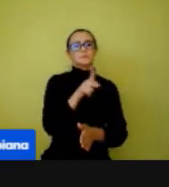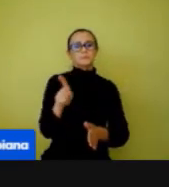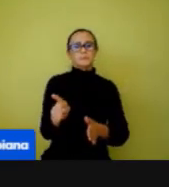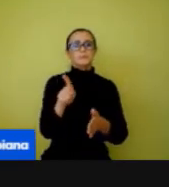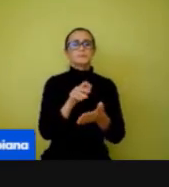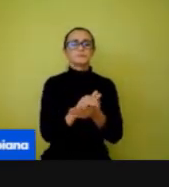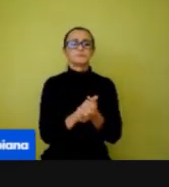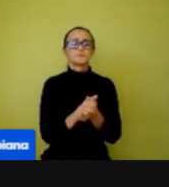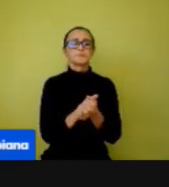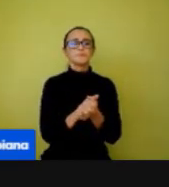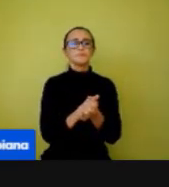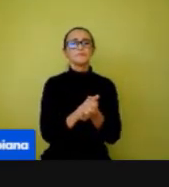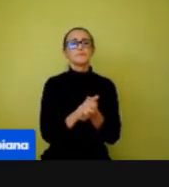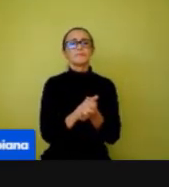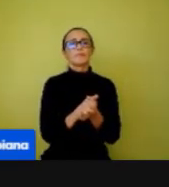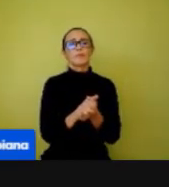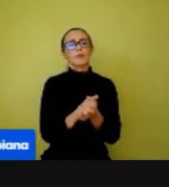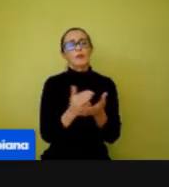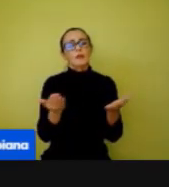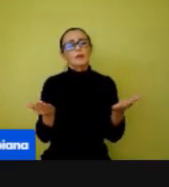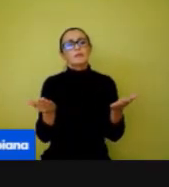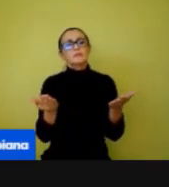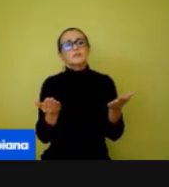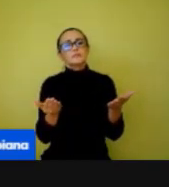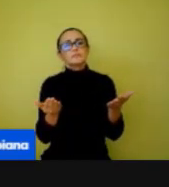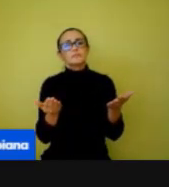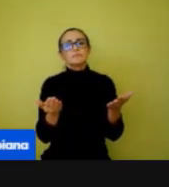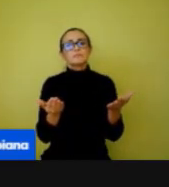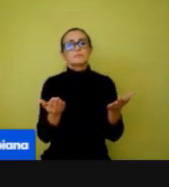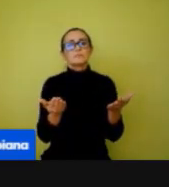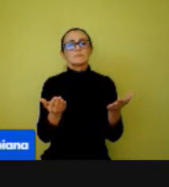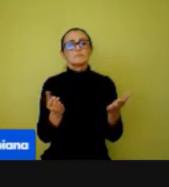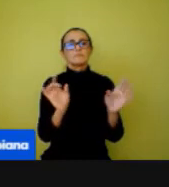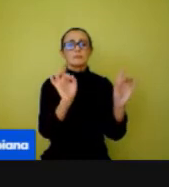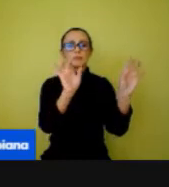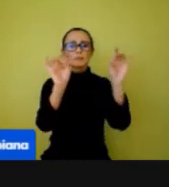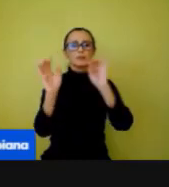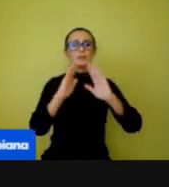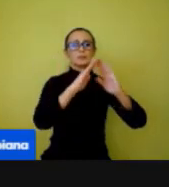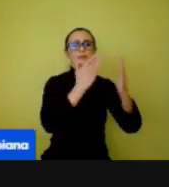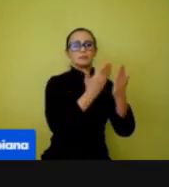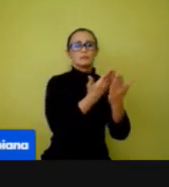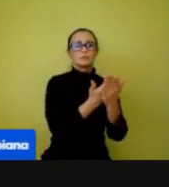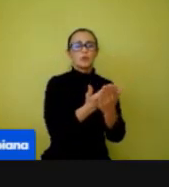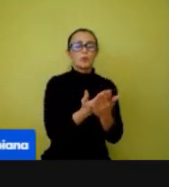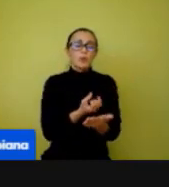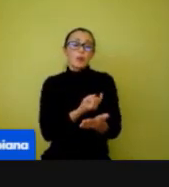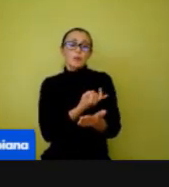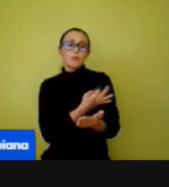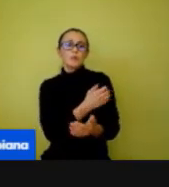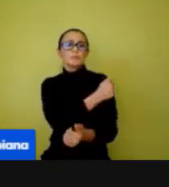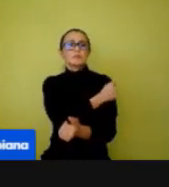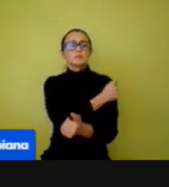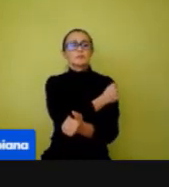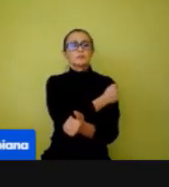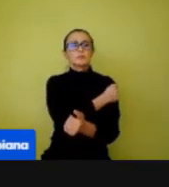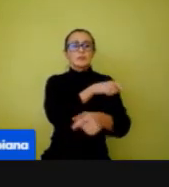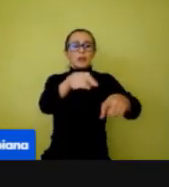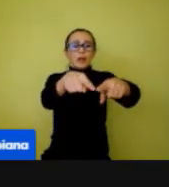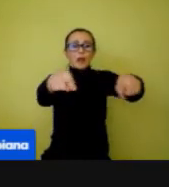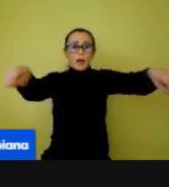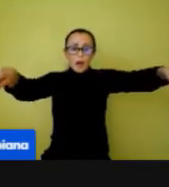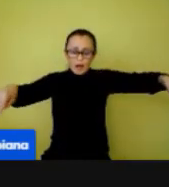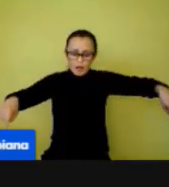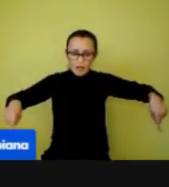Ó, de acordo com a realidade de cada escola, quantidade de aluno, a quadra pode ser utilizada até por